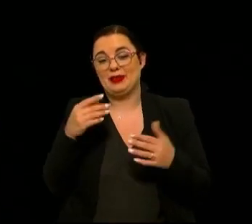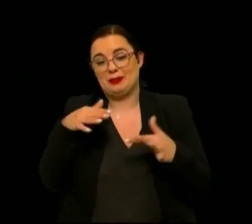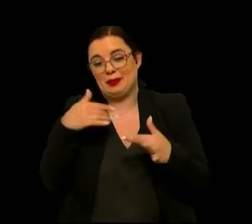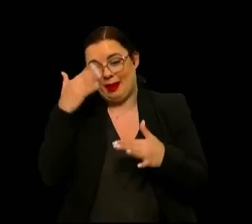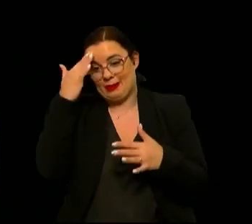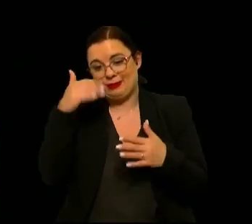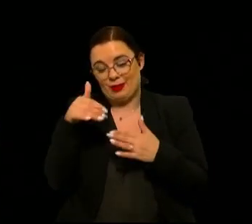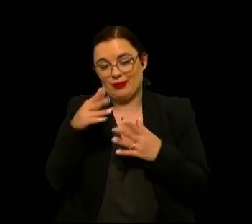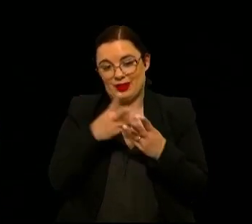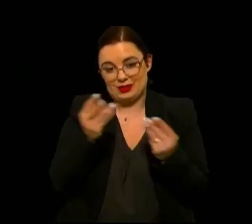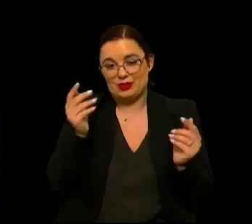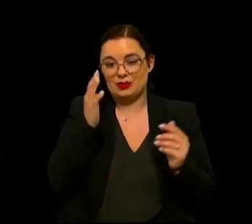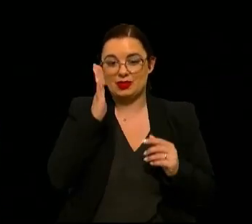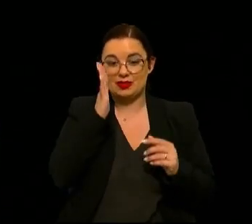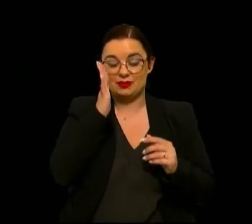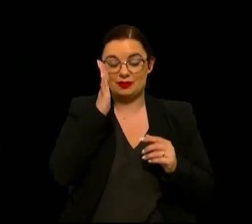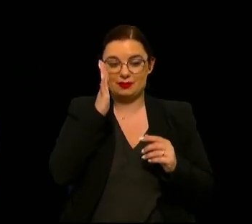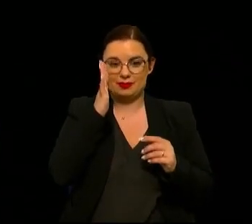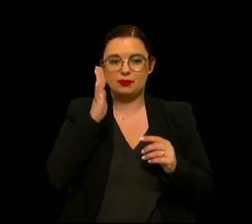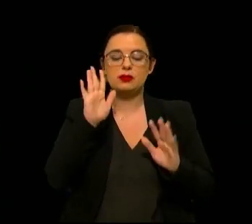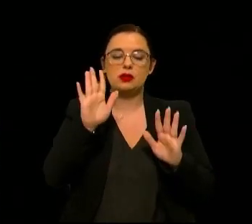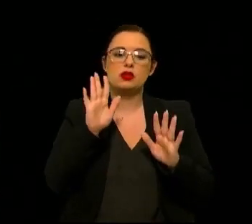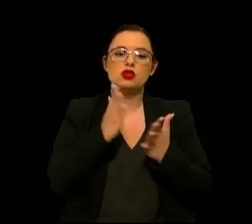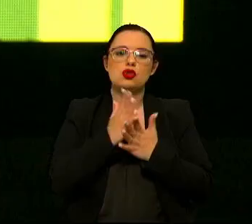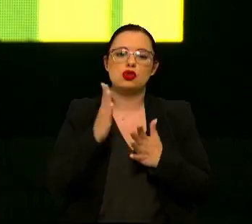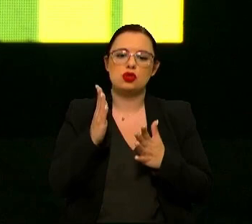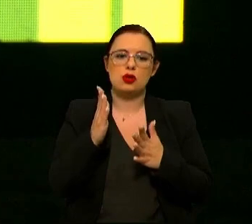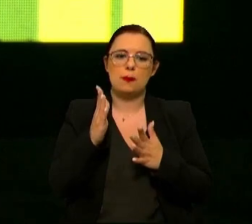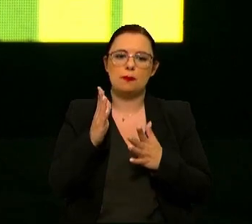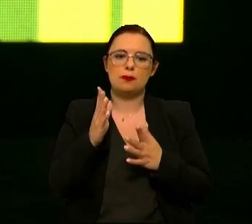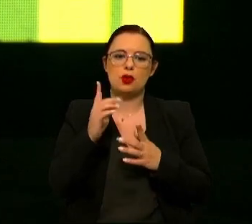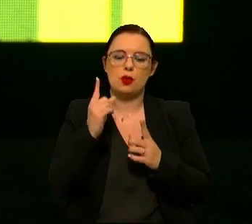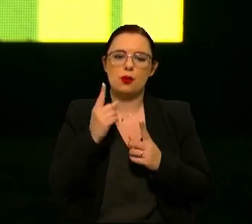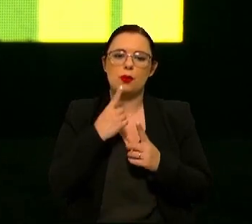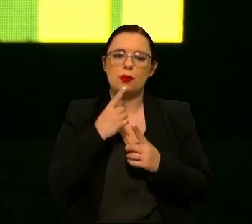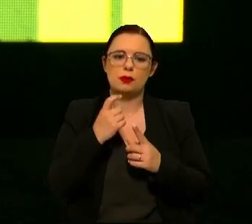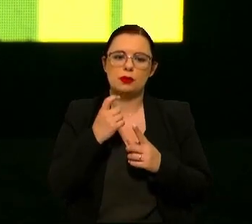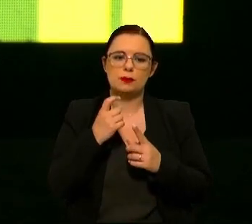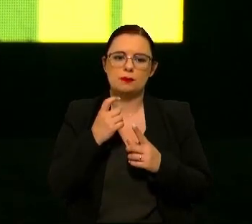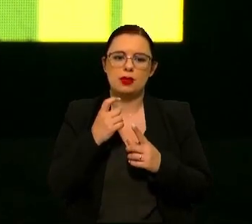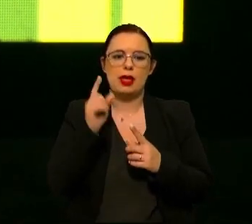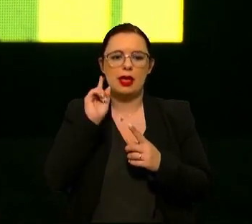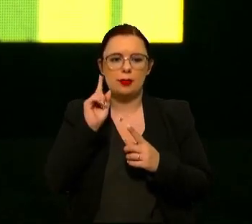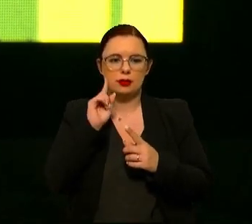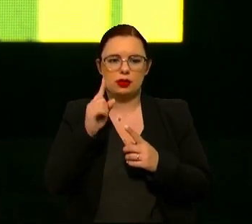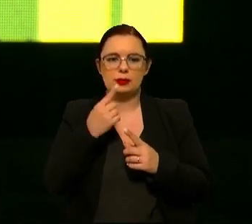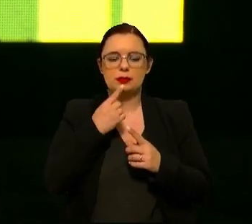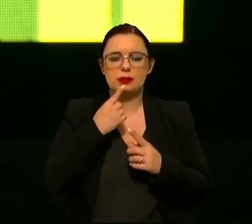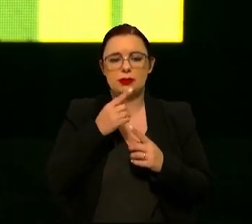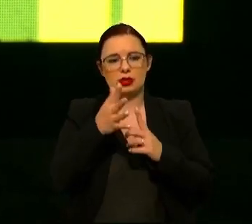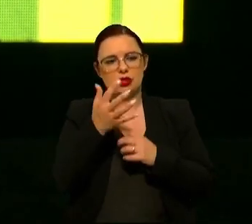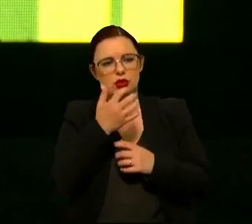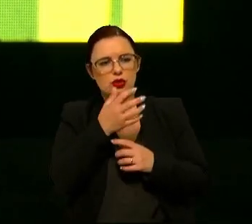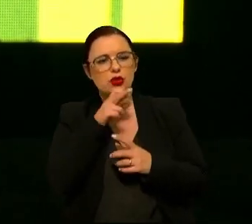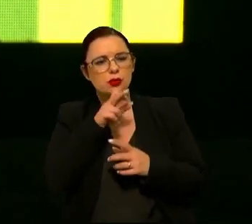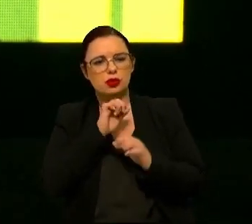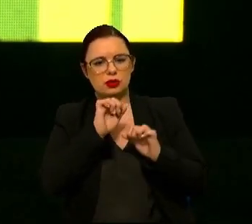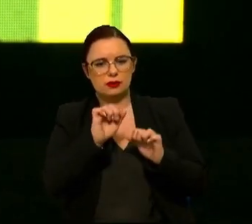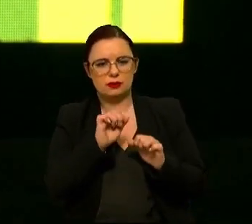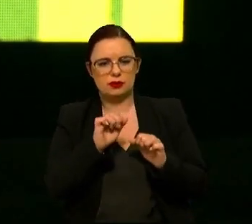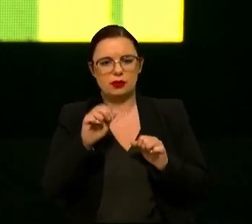resolvida terá que ser resolvida sim deixe-me fazer um follow-up desta pergunta portanto é importante perceber pela sua resposta que é importante